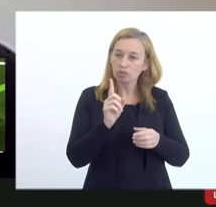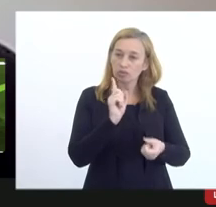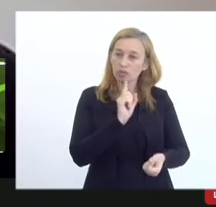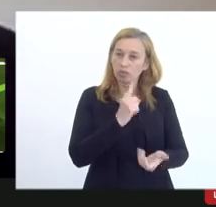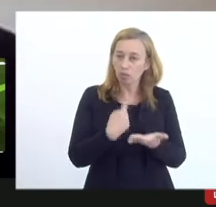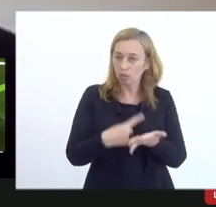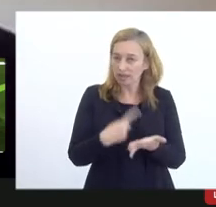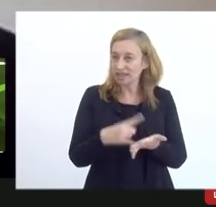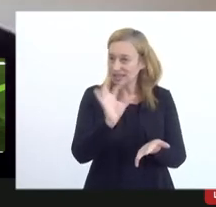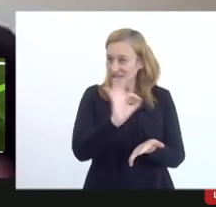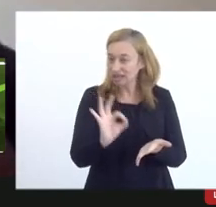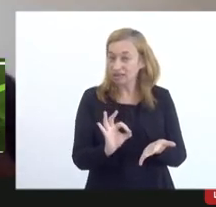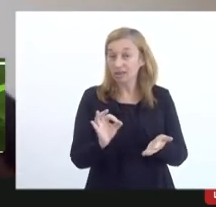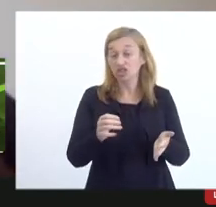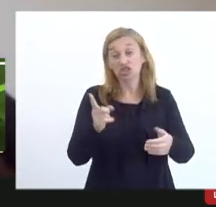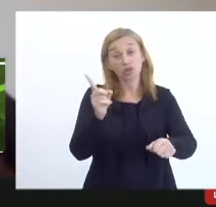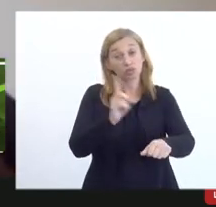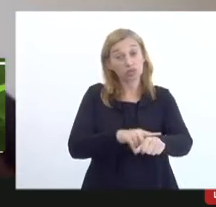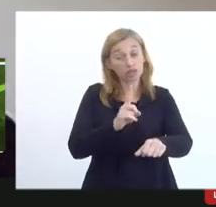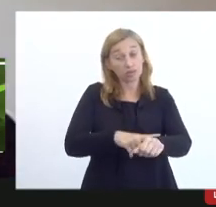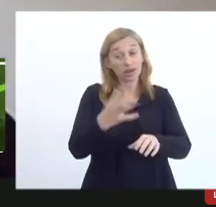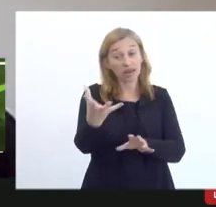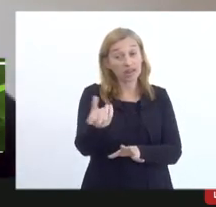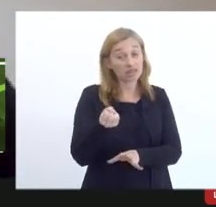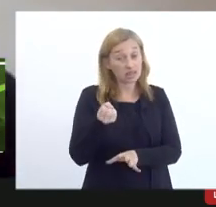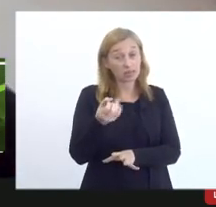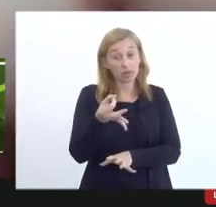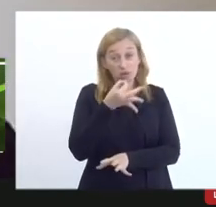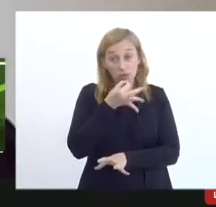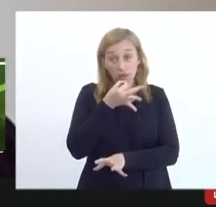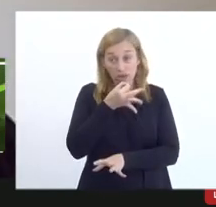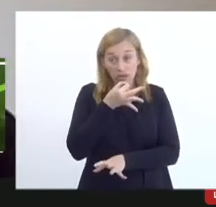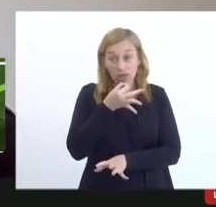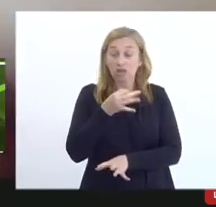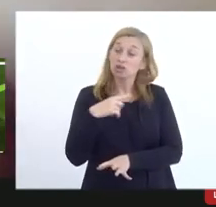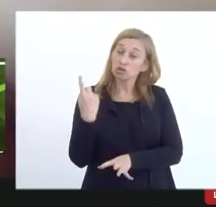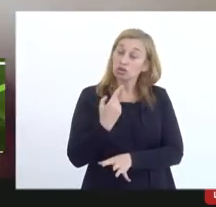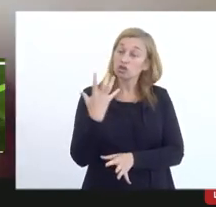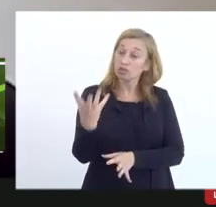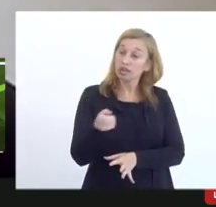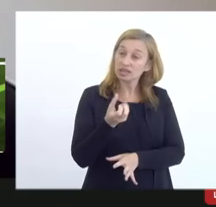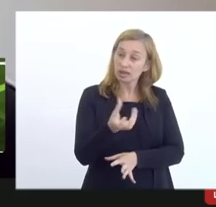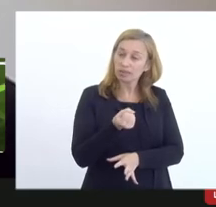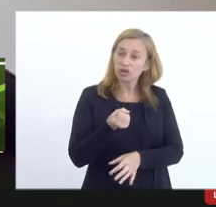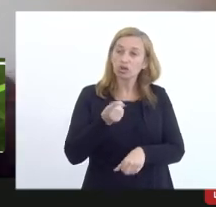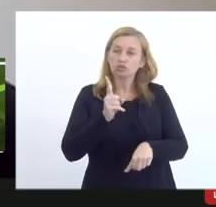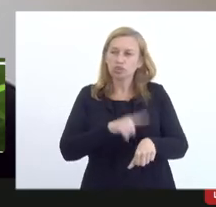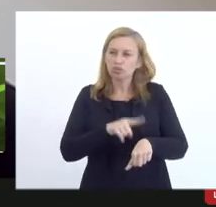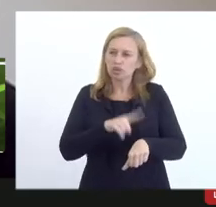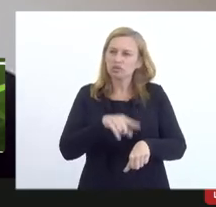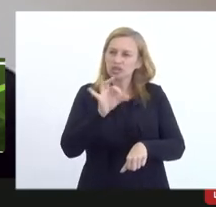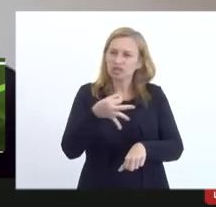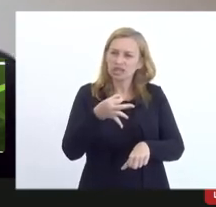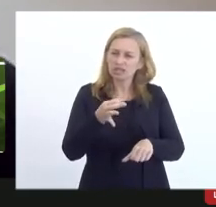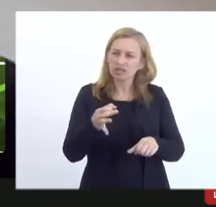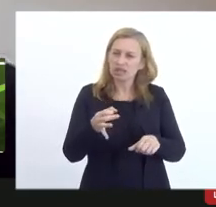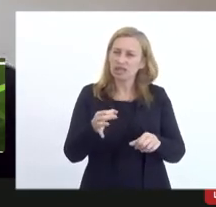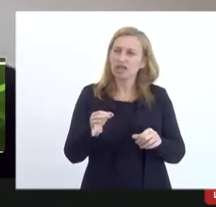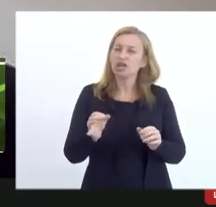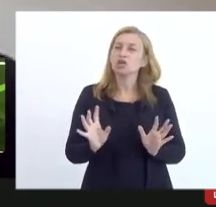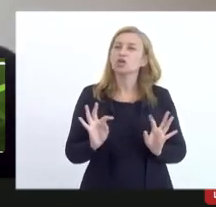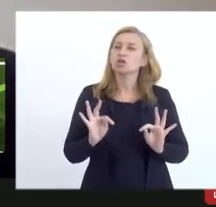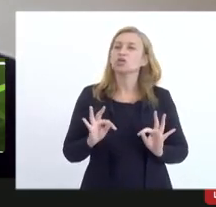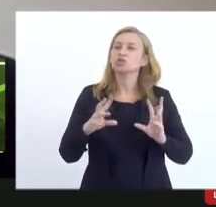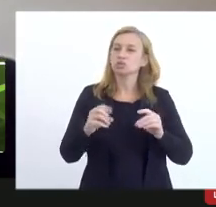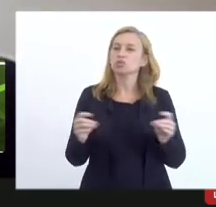exatamente que a gente deu um prazo para recebimento de sugestões, estamos recebendo, logo que tiver fechar esse